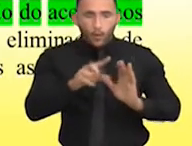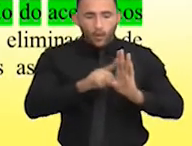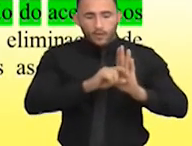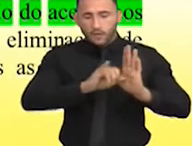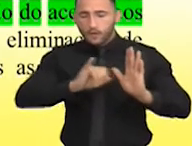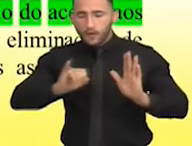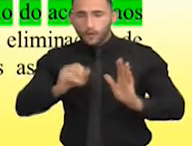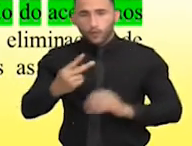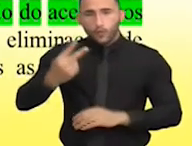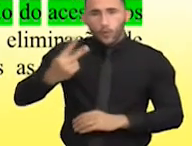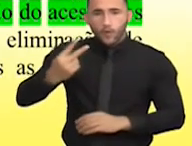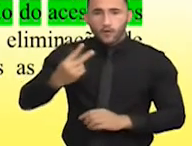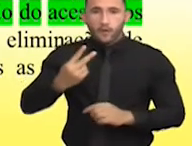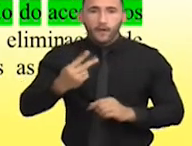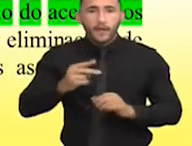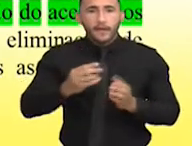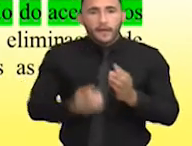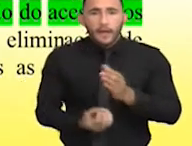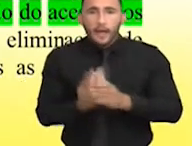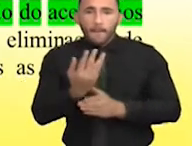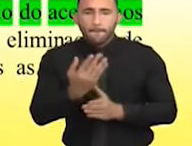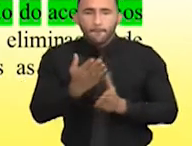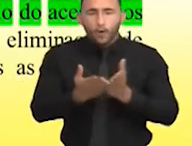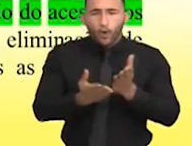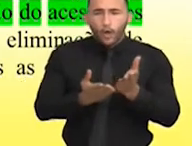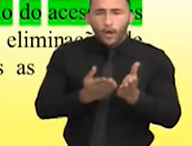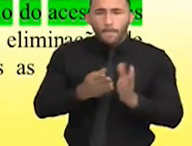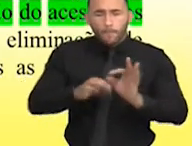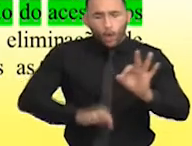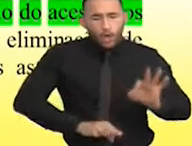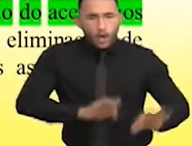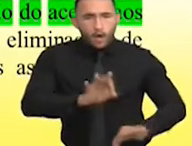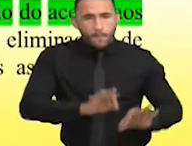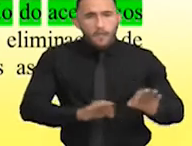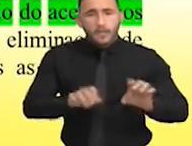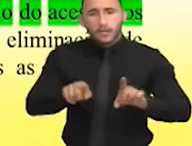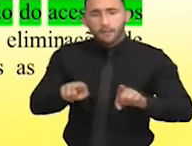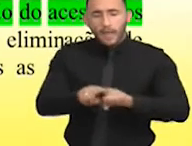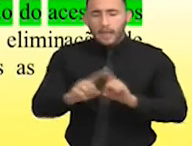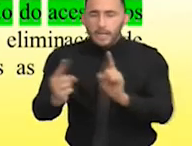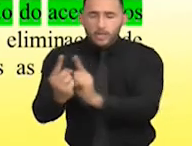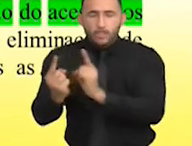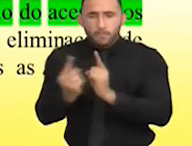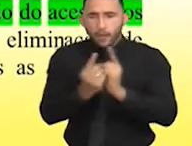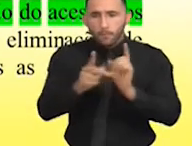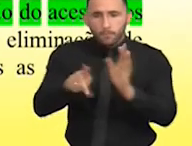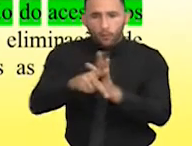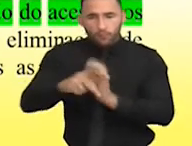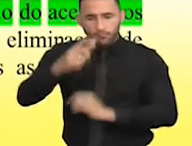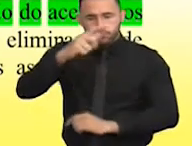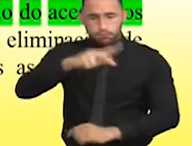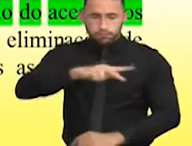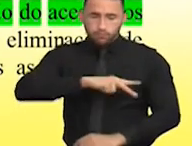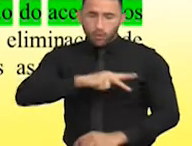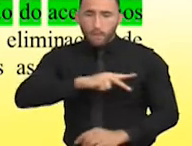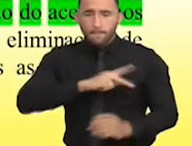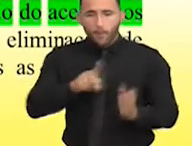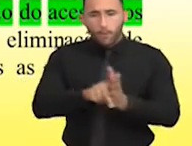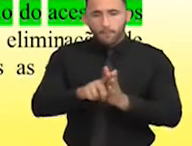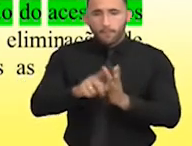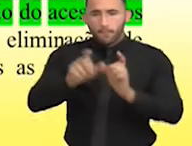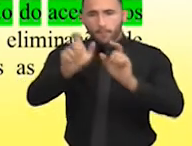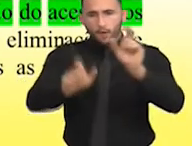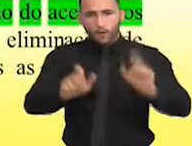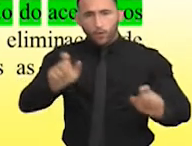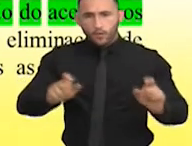criação de programas de prevenção e atendimento especializado para pessoas portadoras de deficiência física,